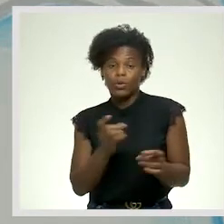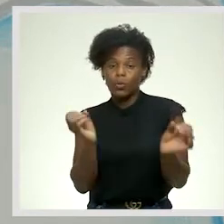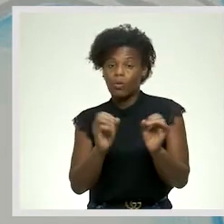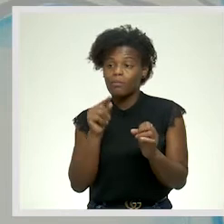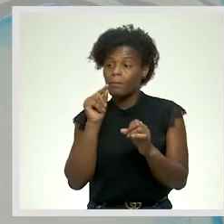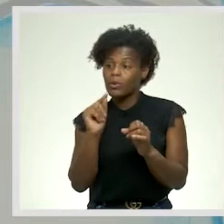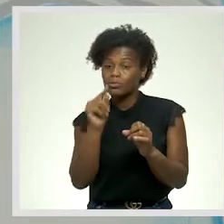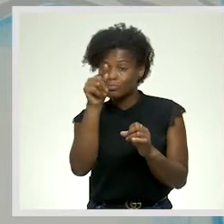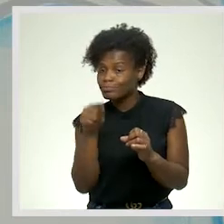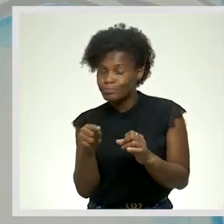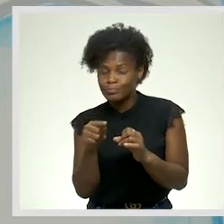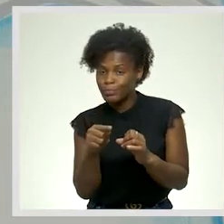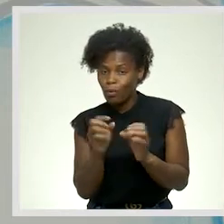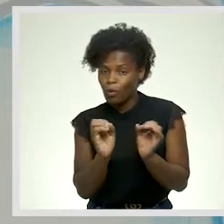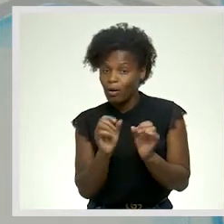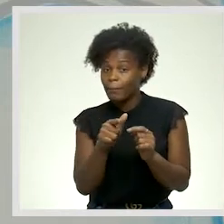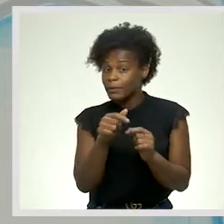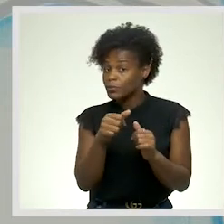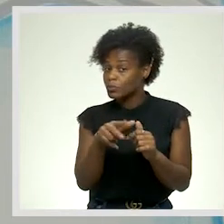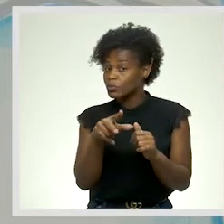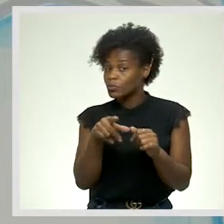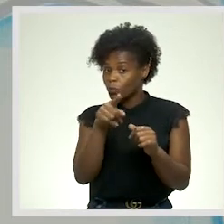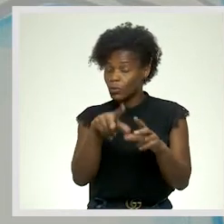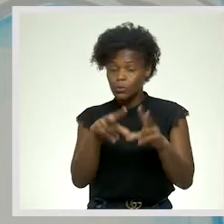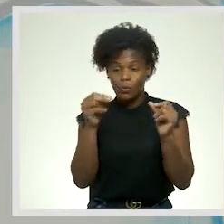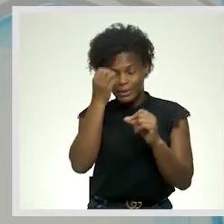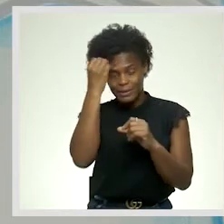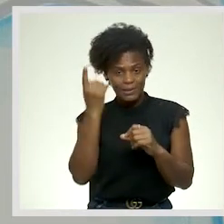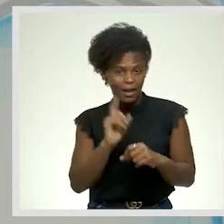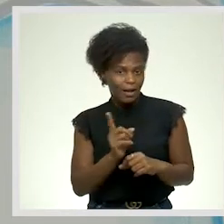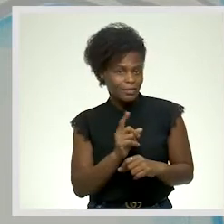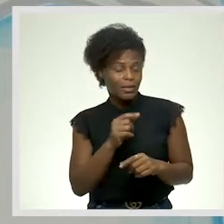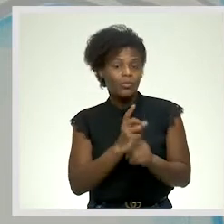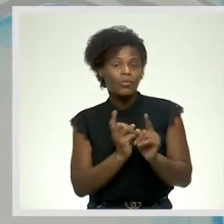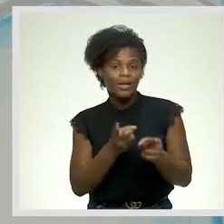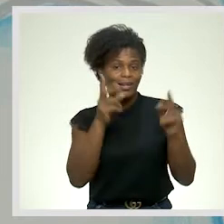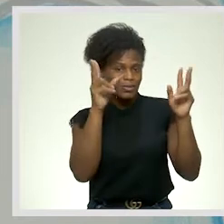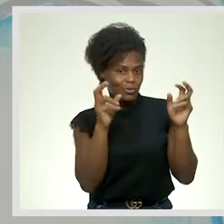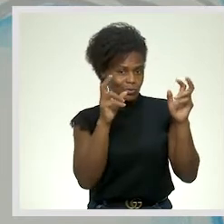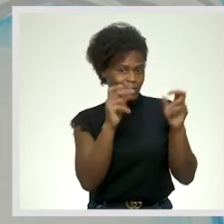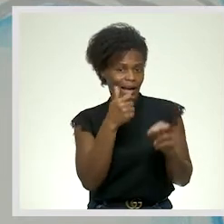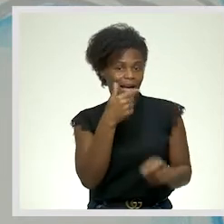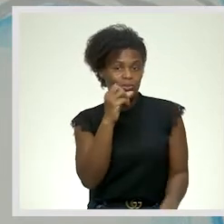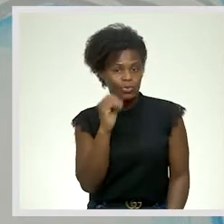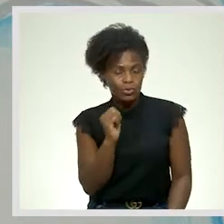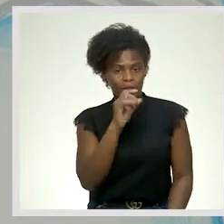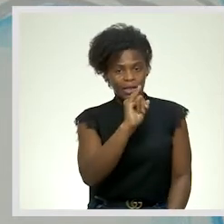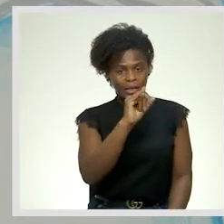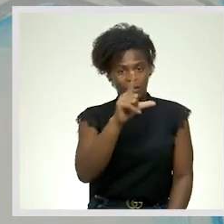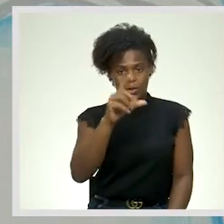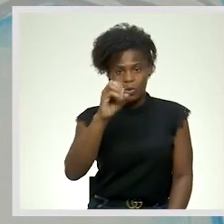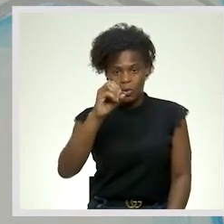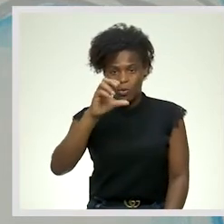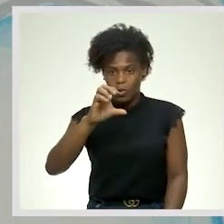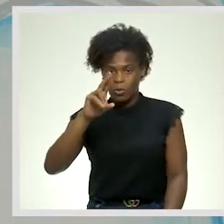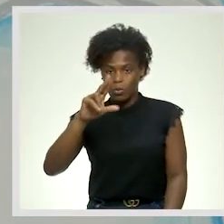de exclamação. Não se esqueça nunca de que, nesses assuntos de atos e locutórios, e